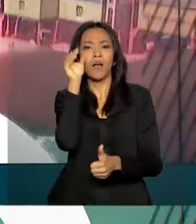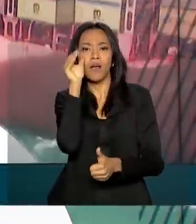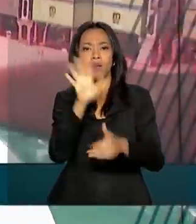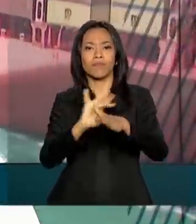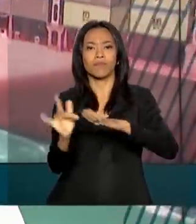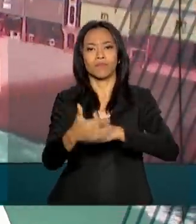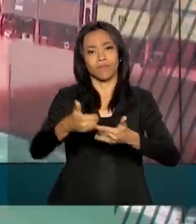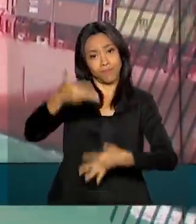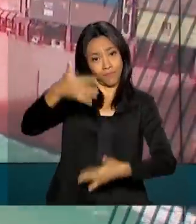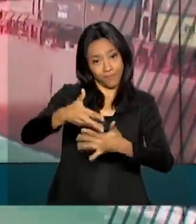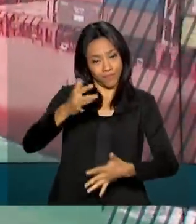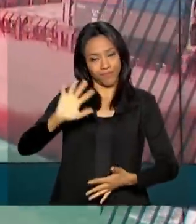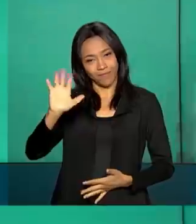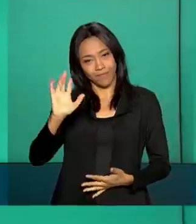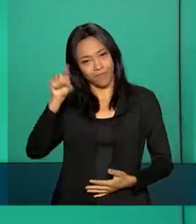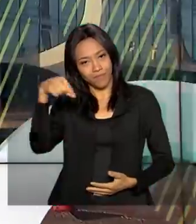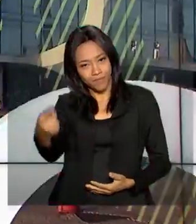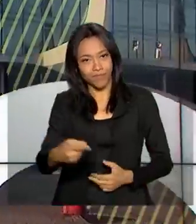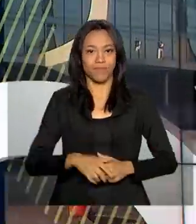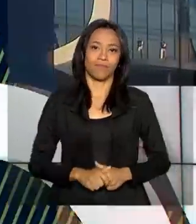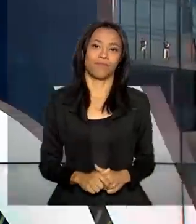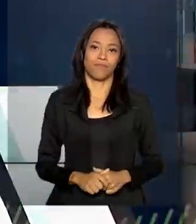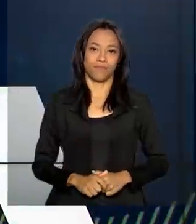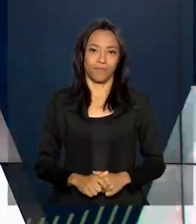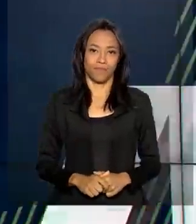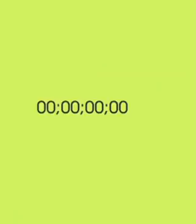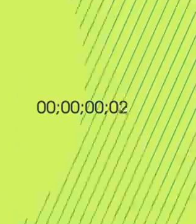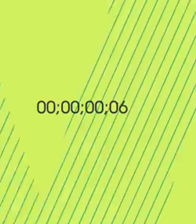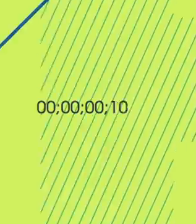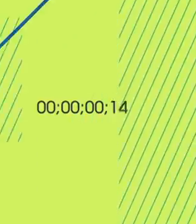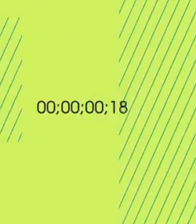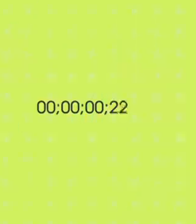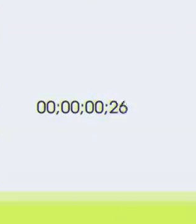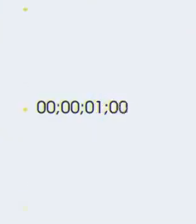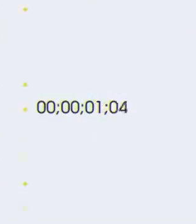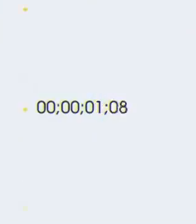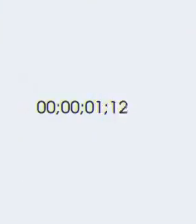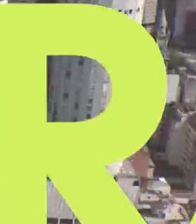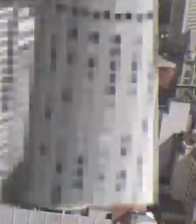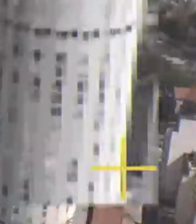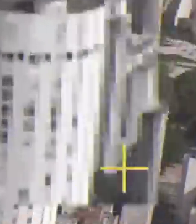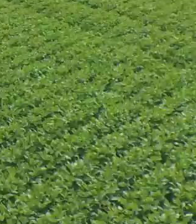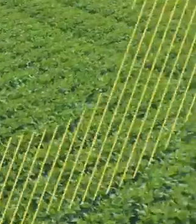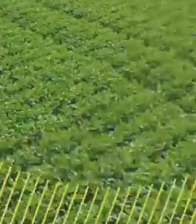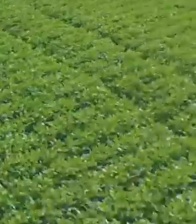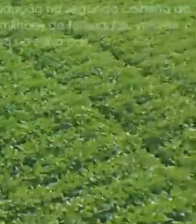redes sociais. Até a próxima edição. Tchau. Tchau. Tchau.